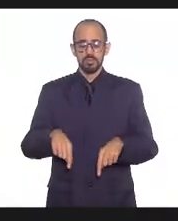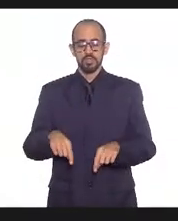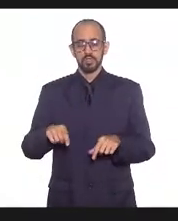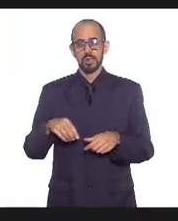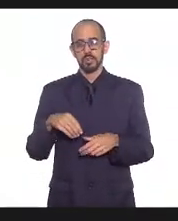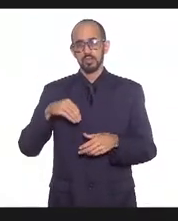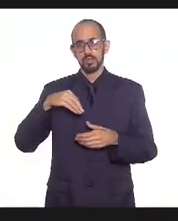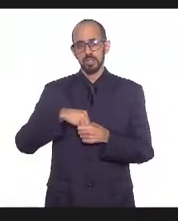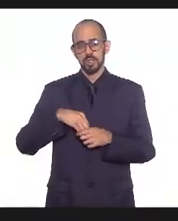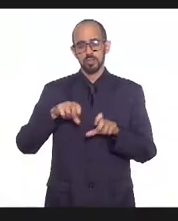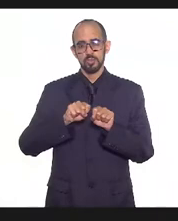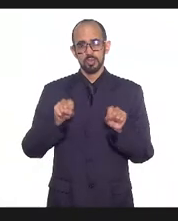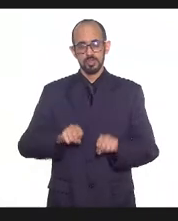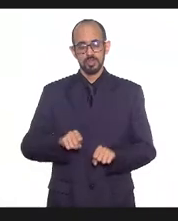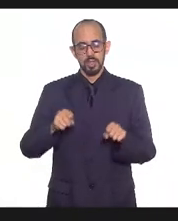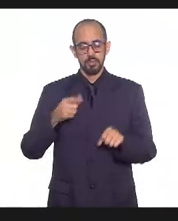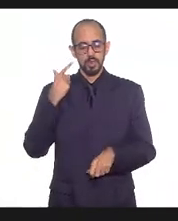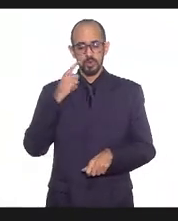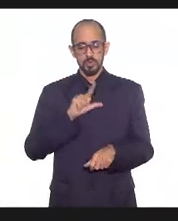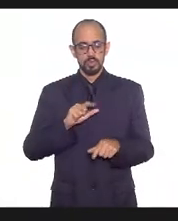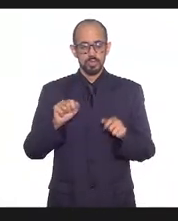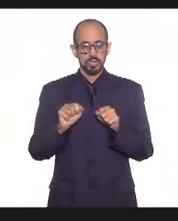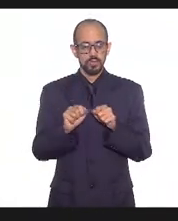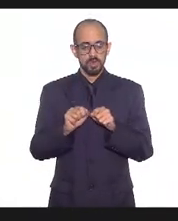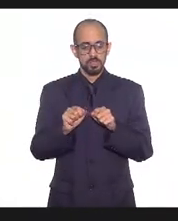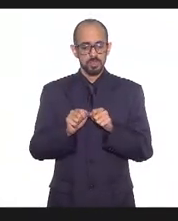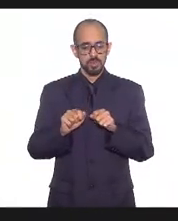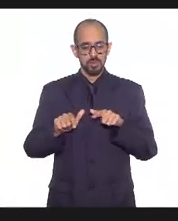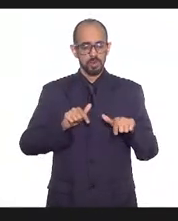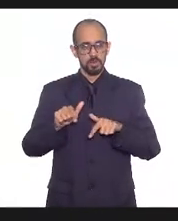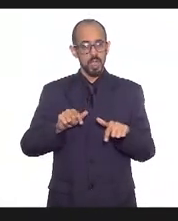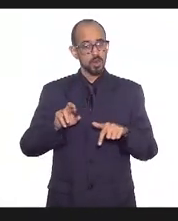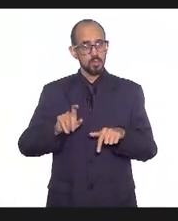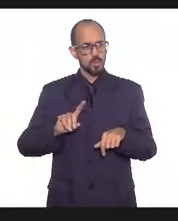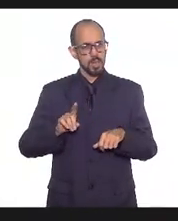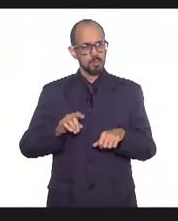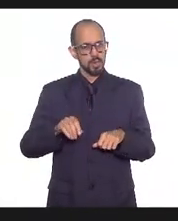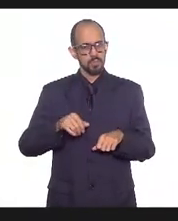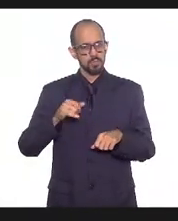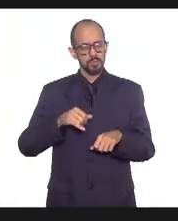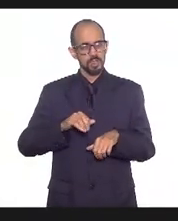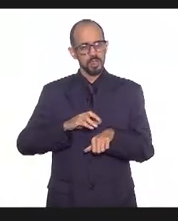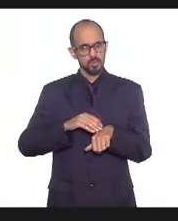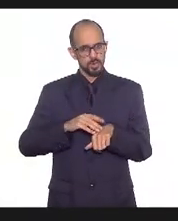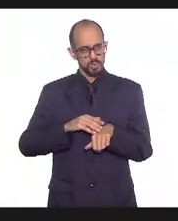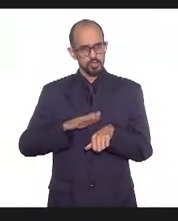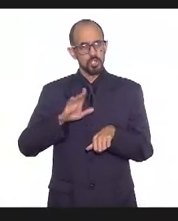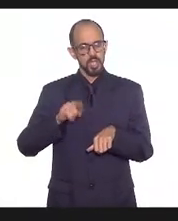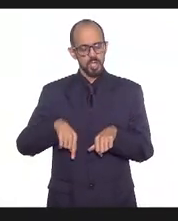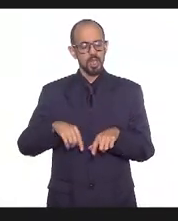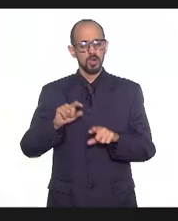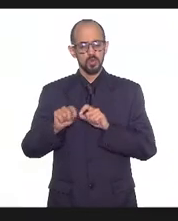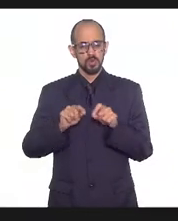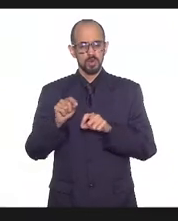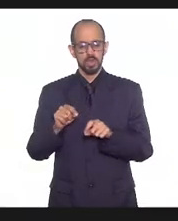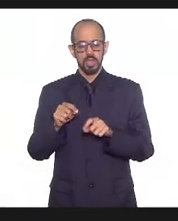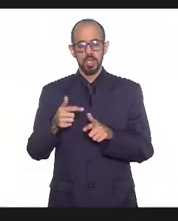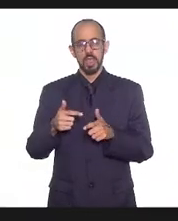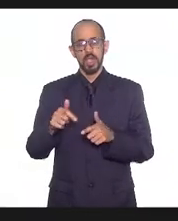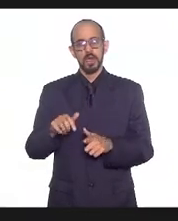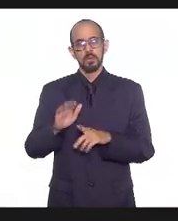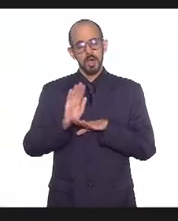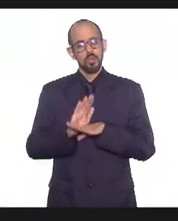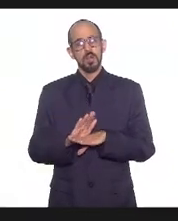os fazendo seu trabalho fazendo para adoecer fazendo seu trabalho para questão social de